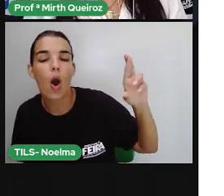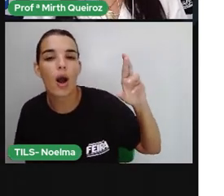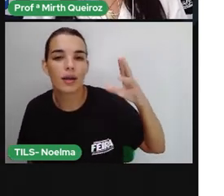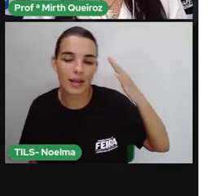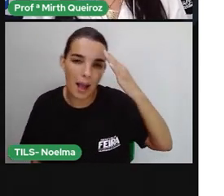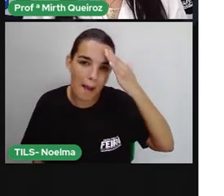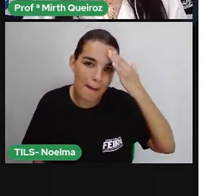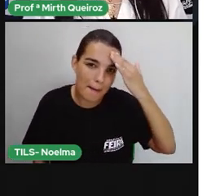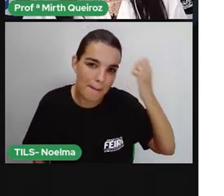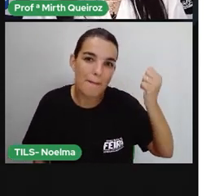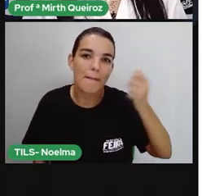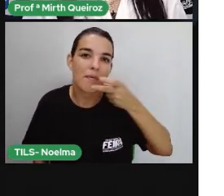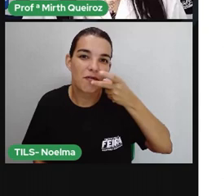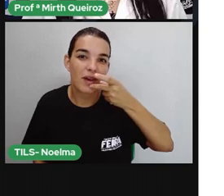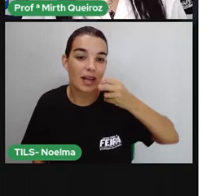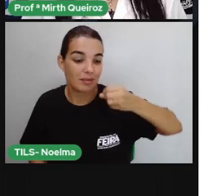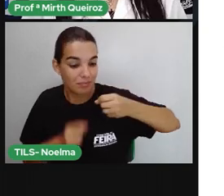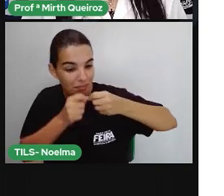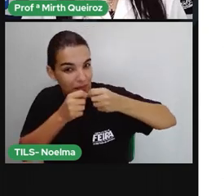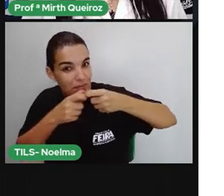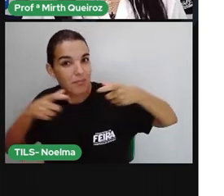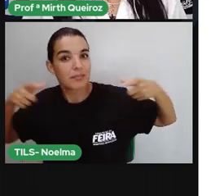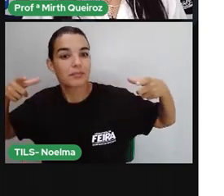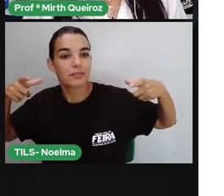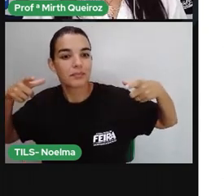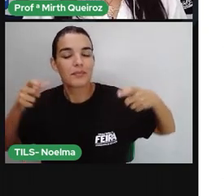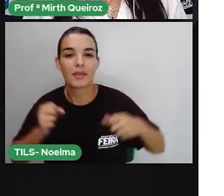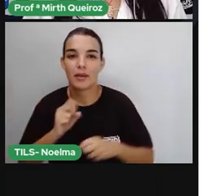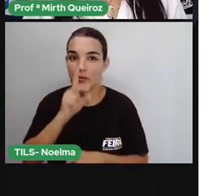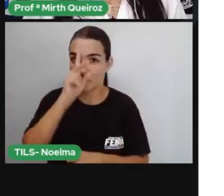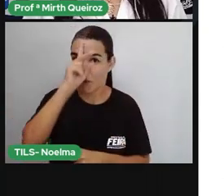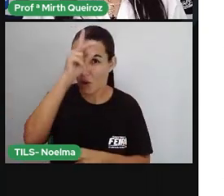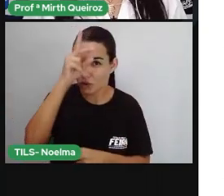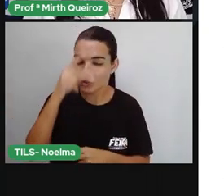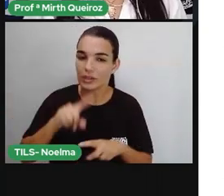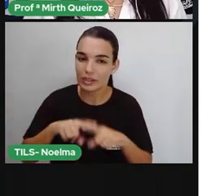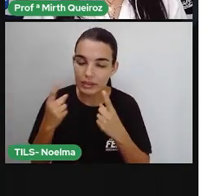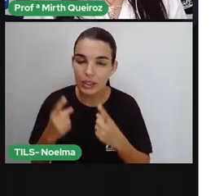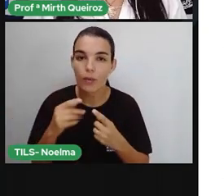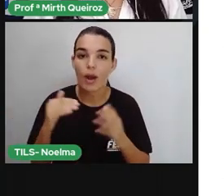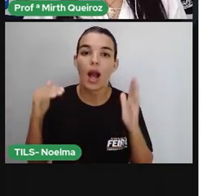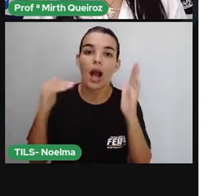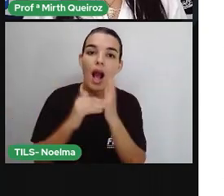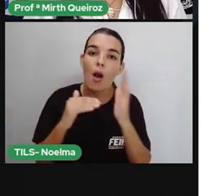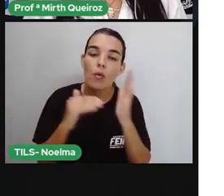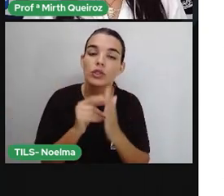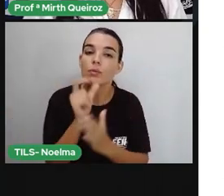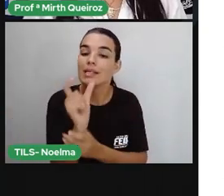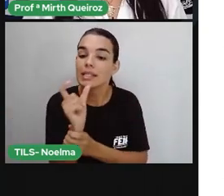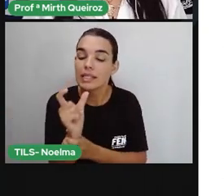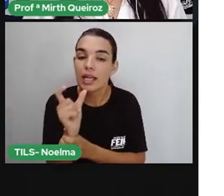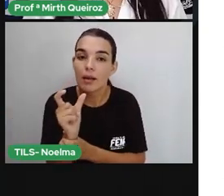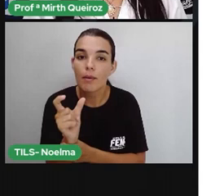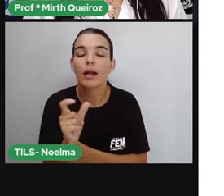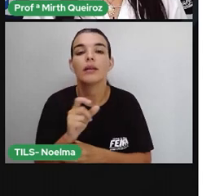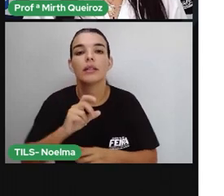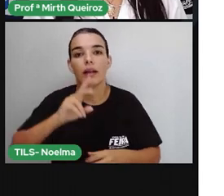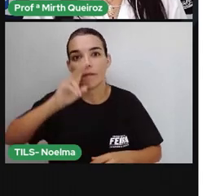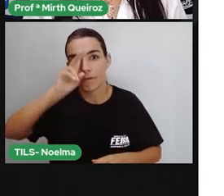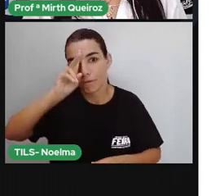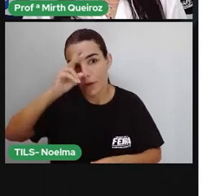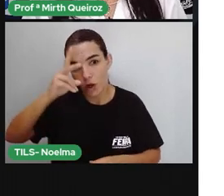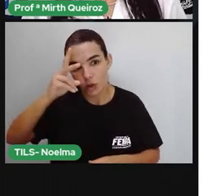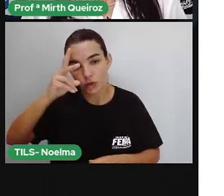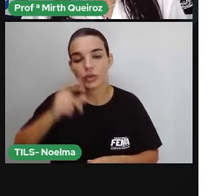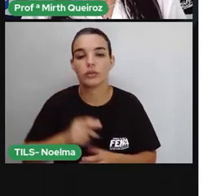Ah, é a sílaba dou. Então, significa que a sílaba tônica da palavra